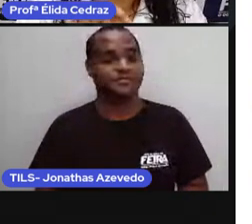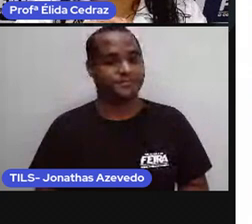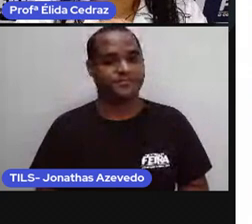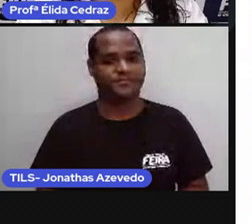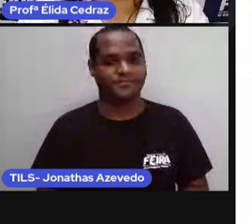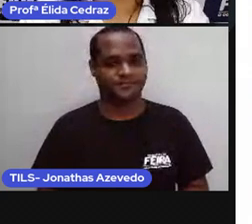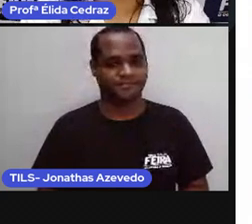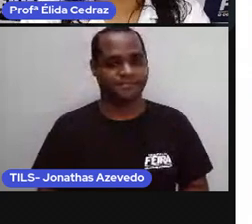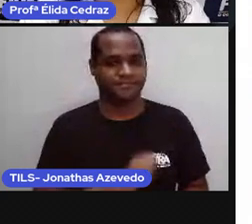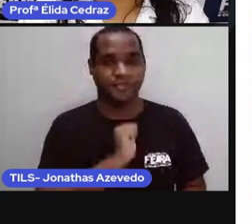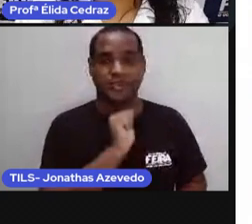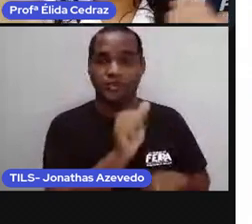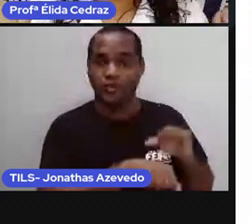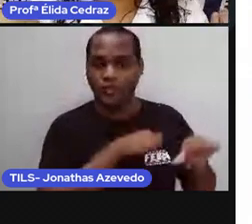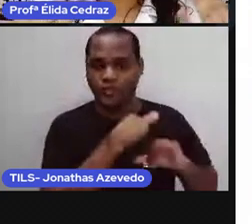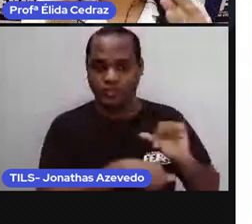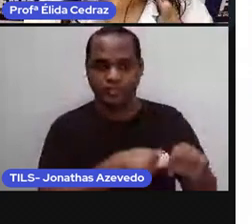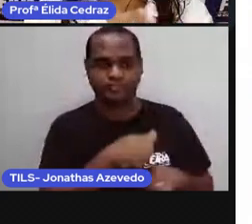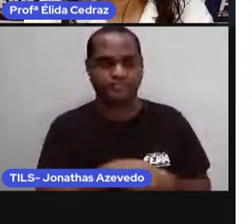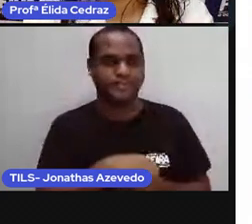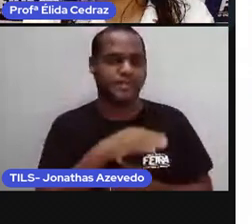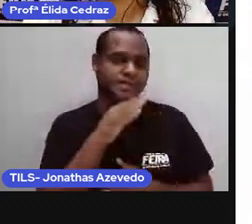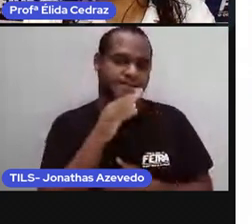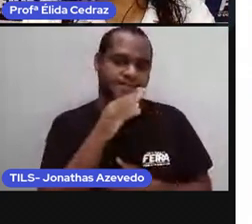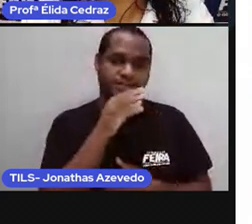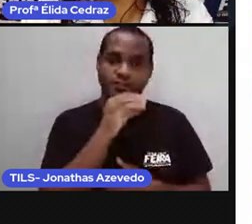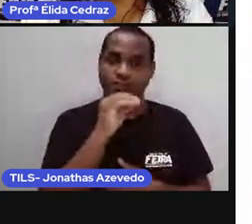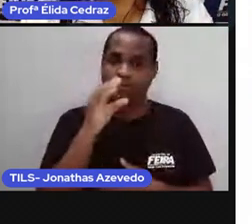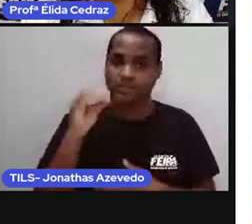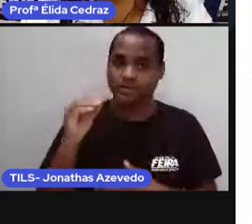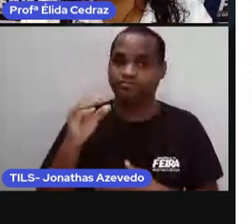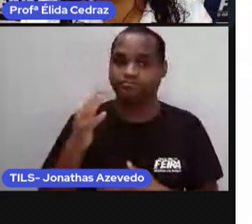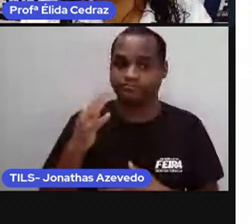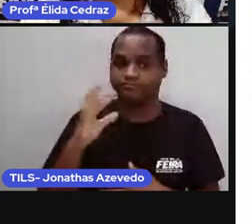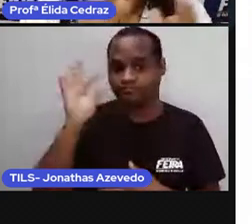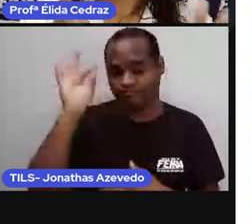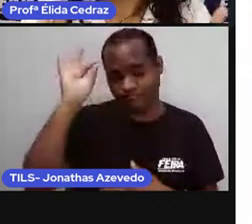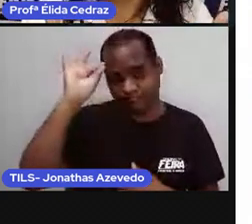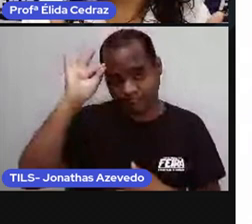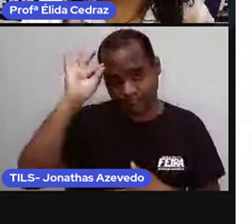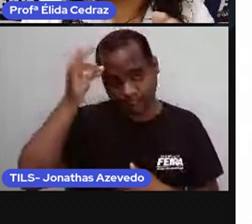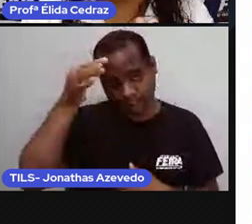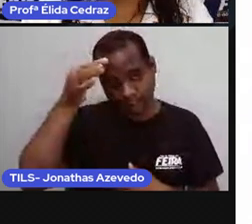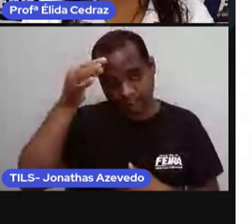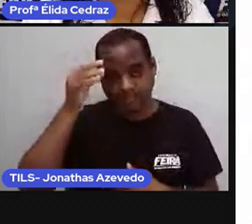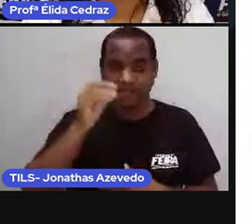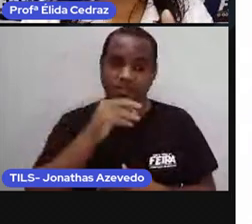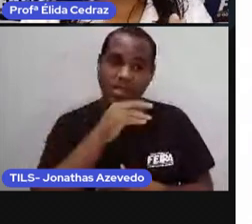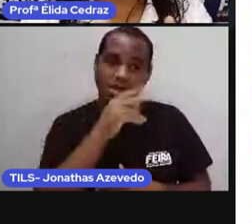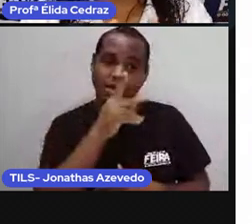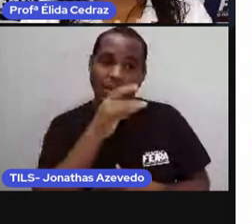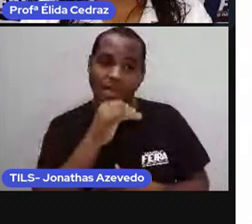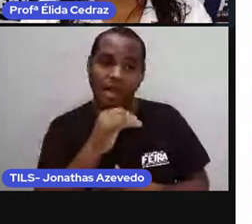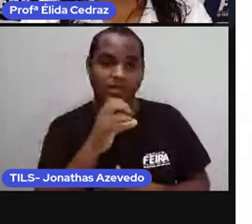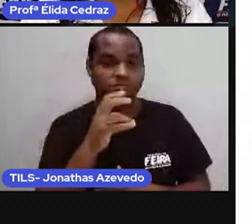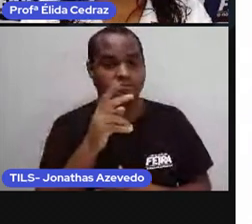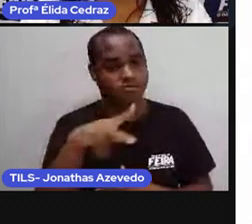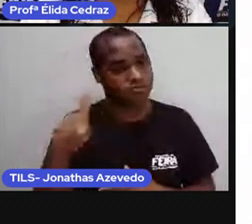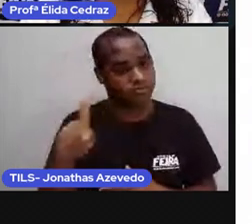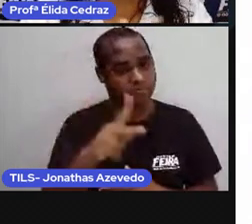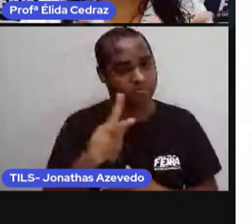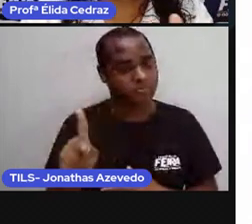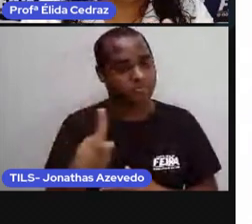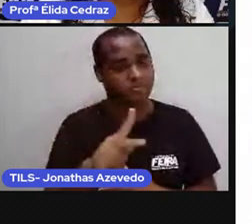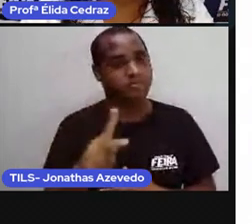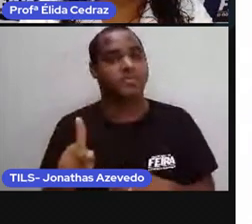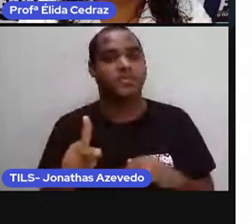A fase adulta. A Proélida está na fase adulta. Seus pais, seus professores,